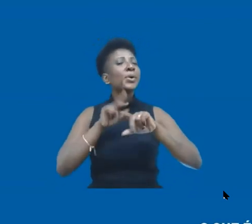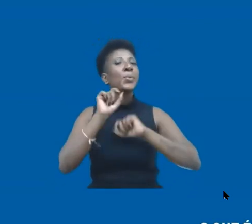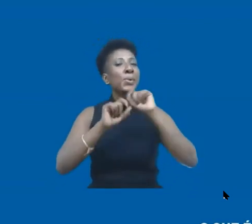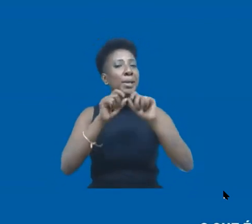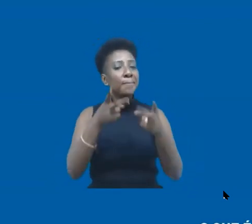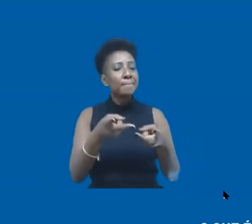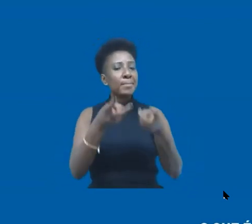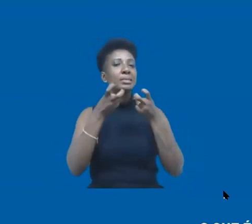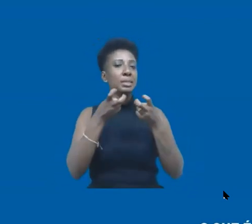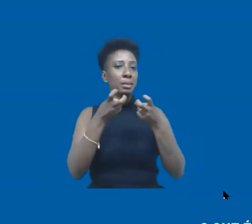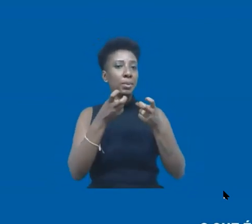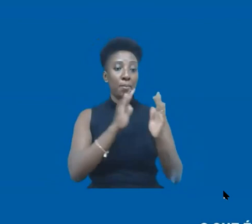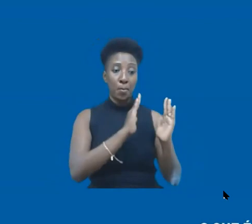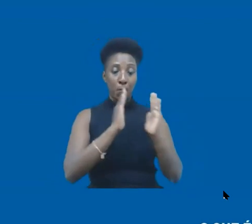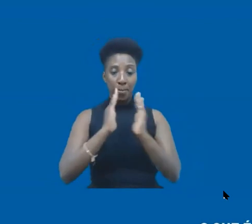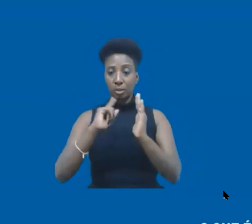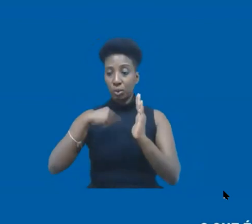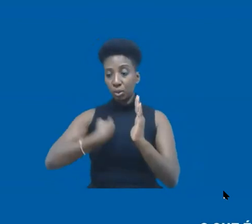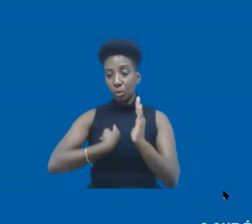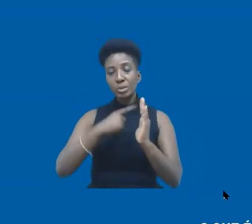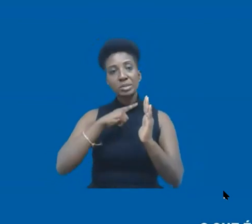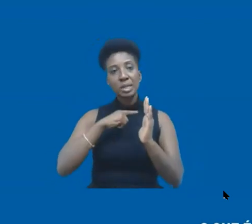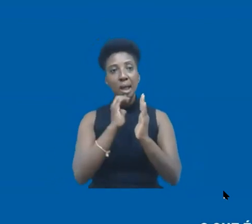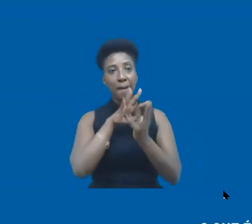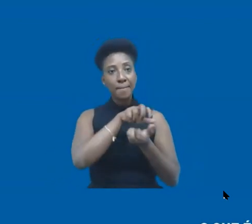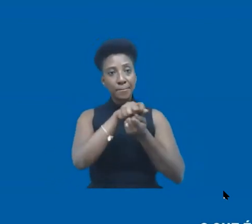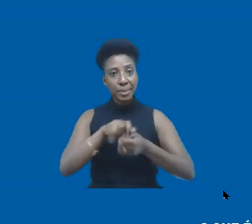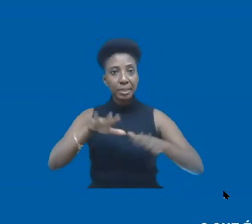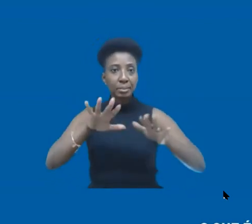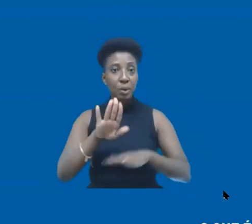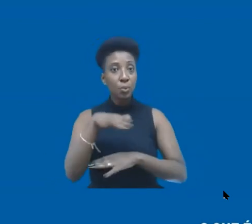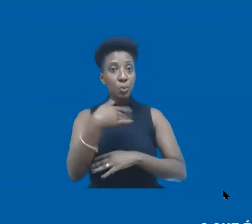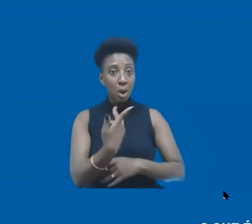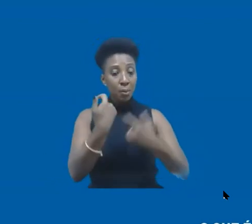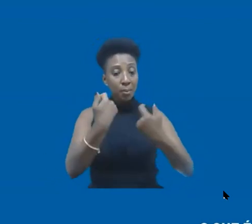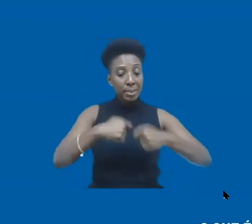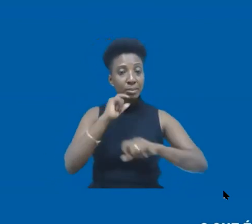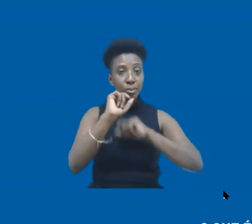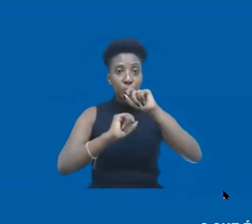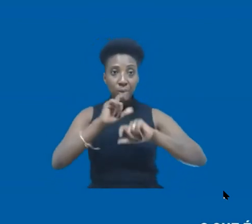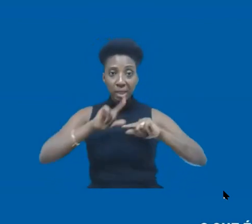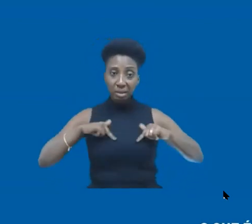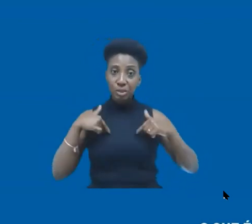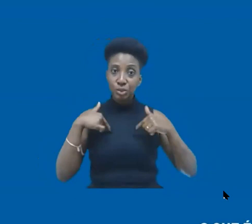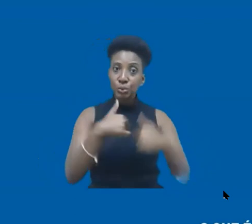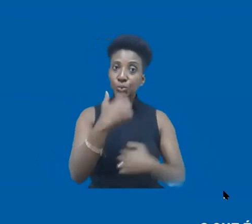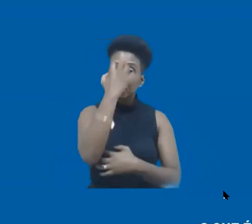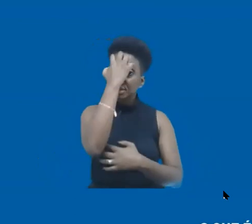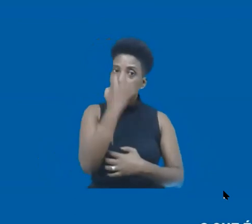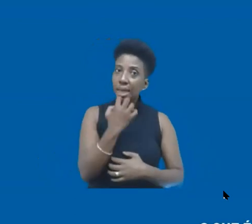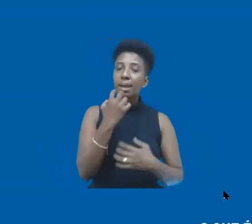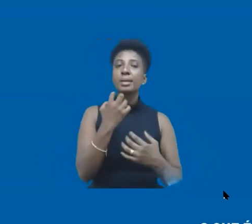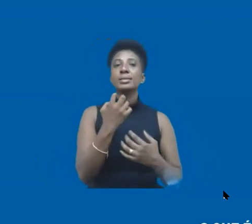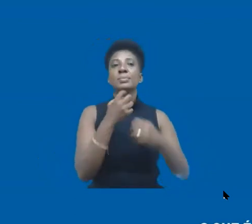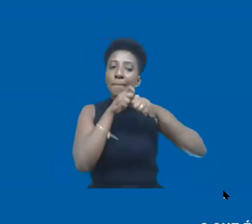de que nós estamos passando por uma pandemia, no qual nós tivemos que tomar atitudes extremas, para que a pandemia